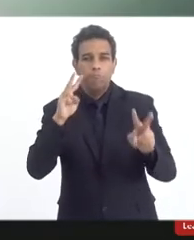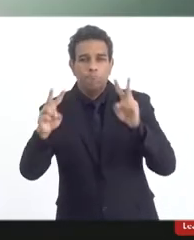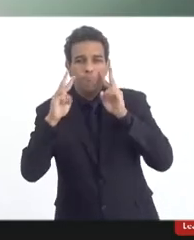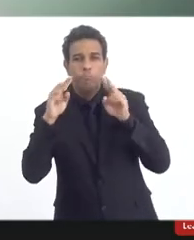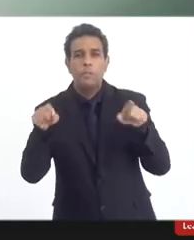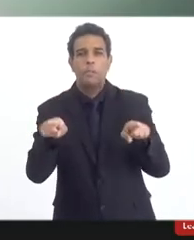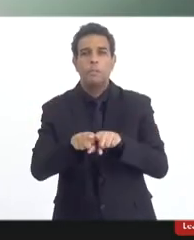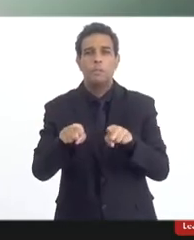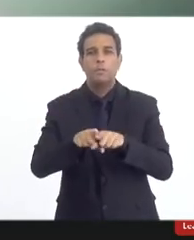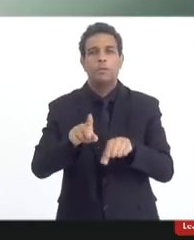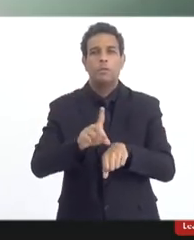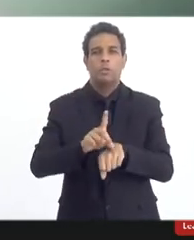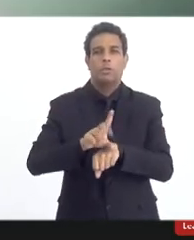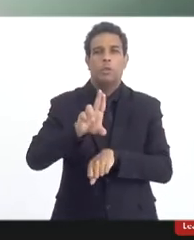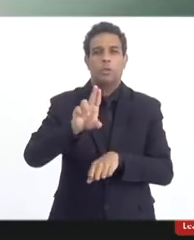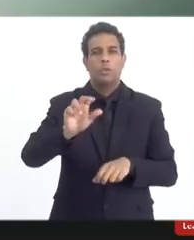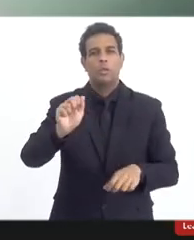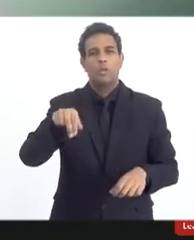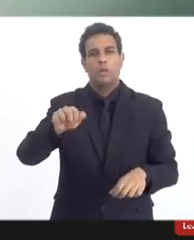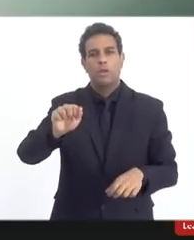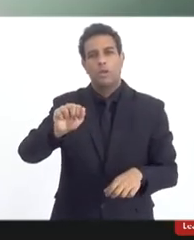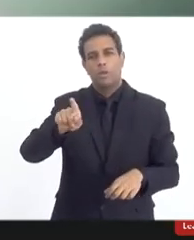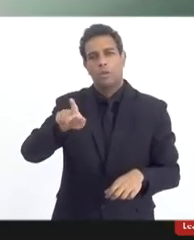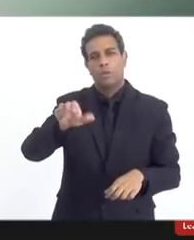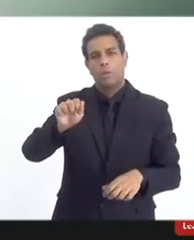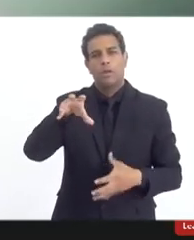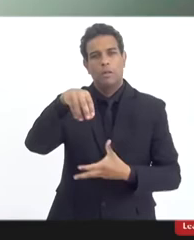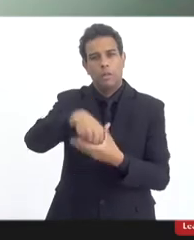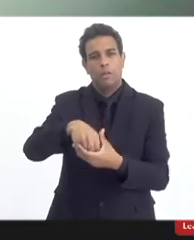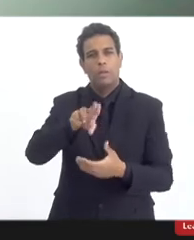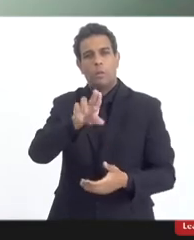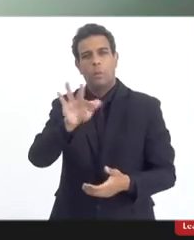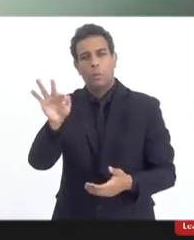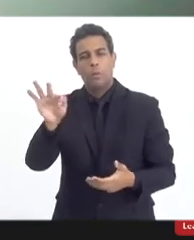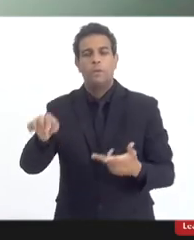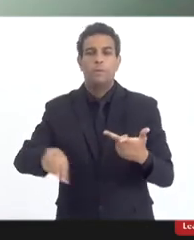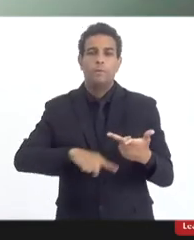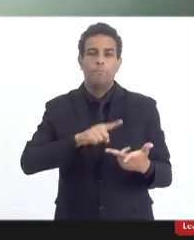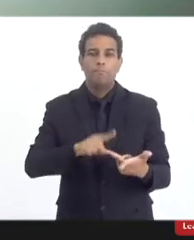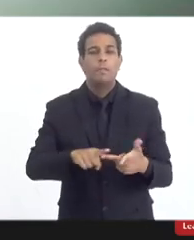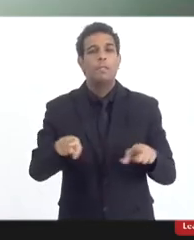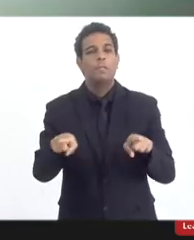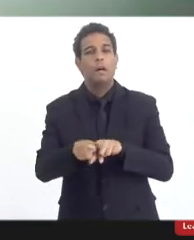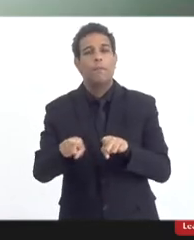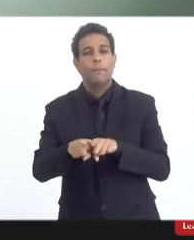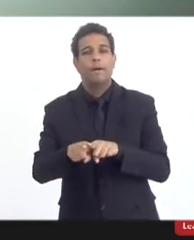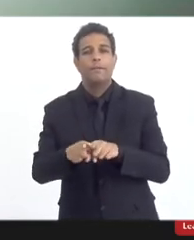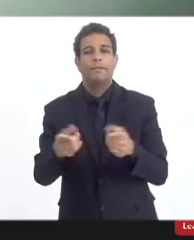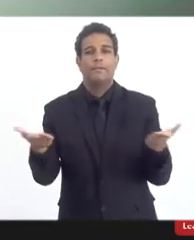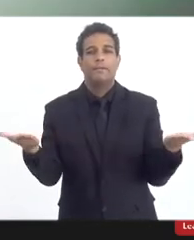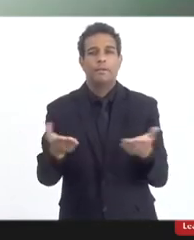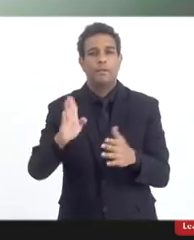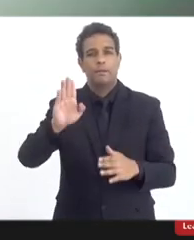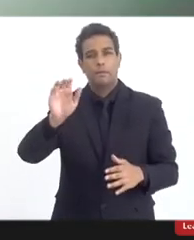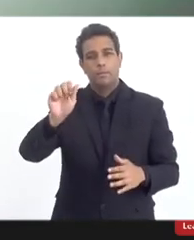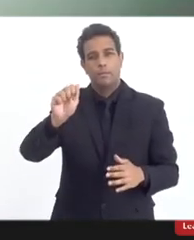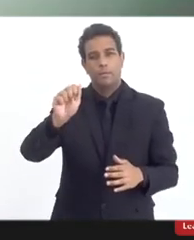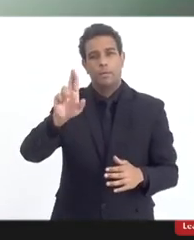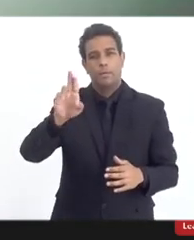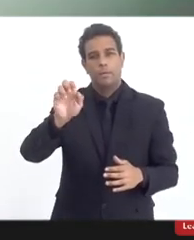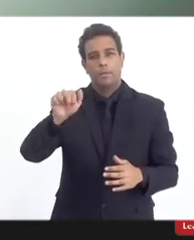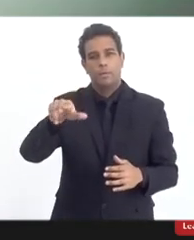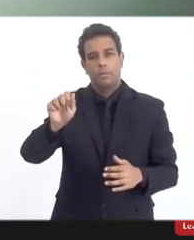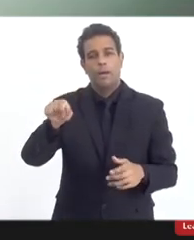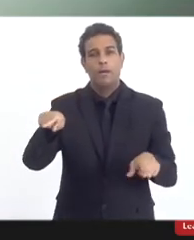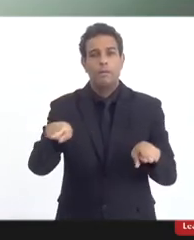conosco a doutora Ana Paula Miranda, da UF, está conosco também a Bárbara Correia, de